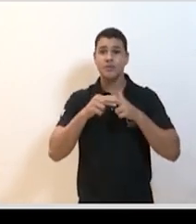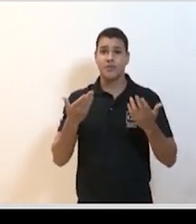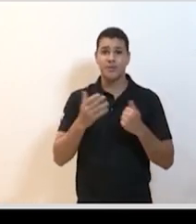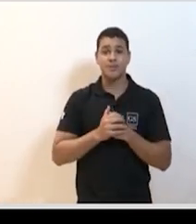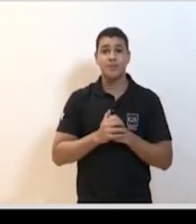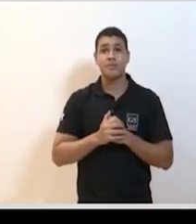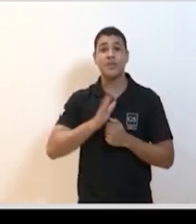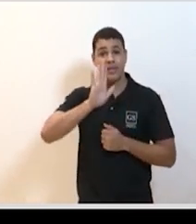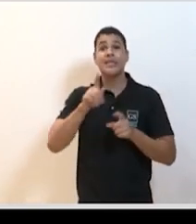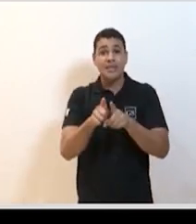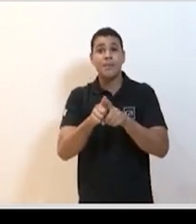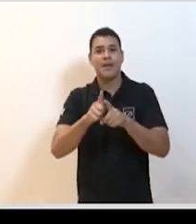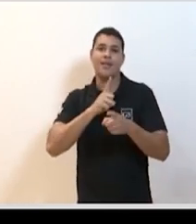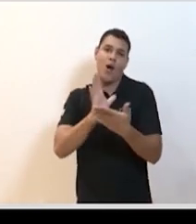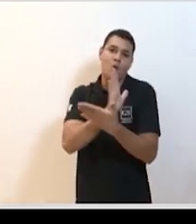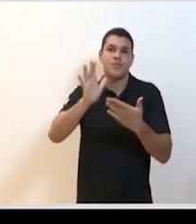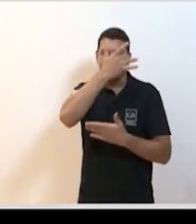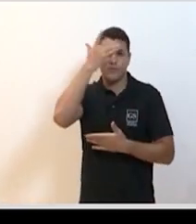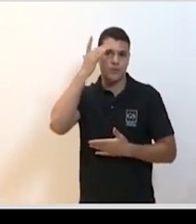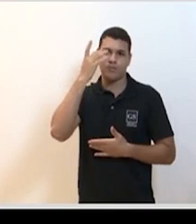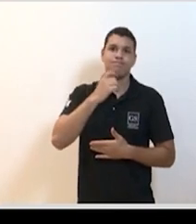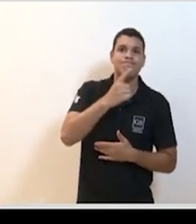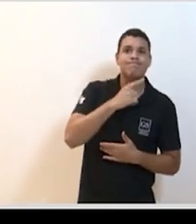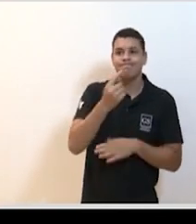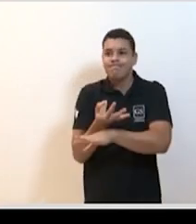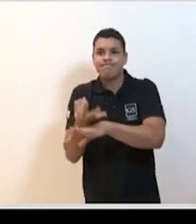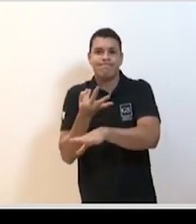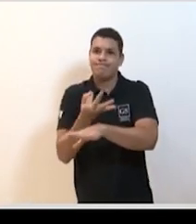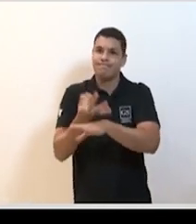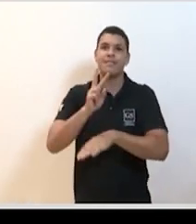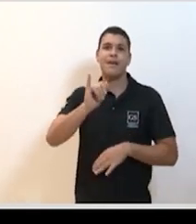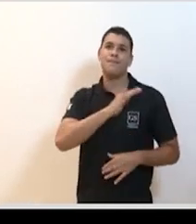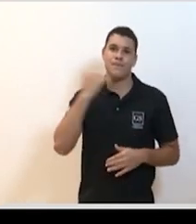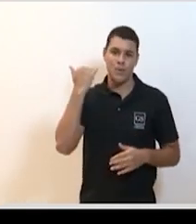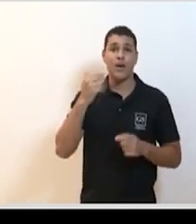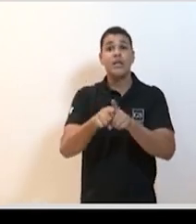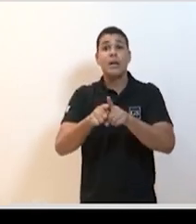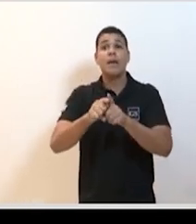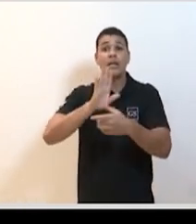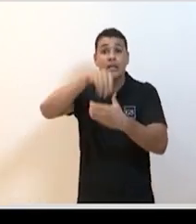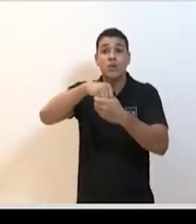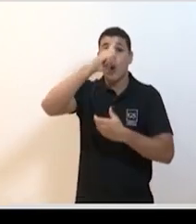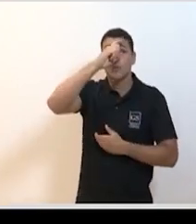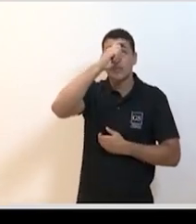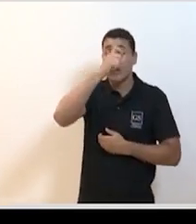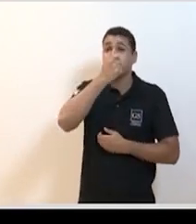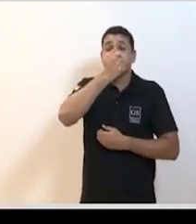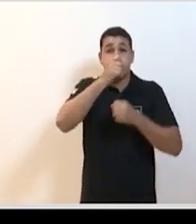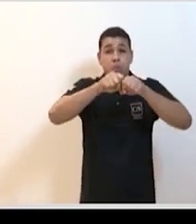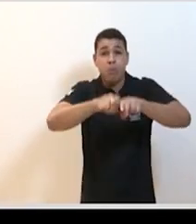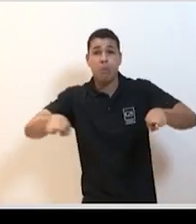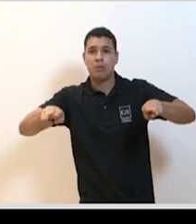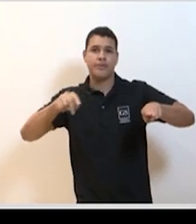vai ter as formas graves dessa doença que vão acabar sobrecarregando serviços de saúde e levando a uma elevada mortalidade.